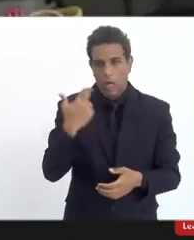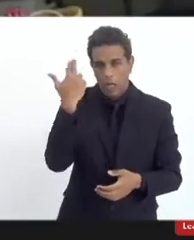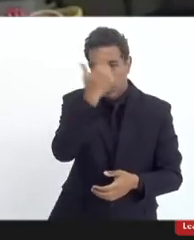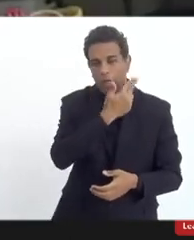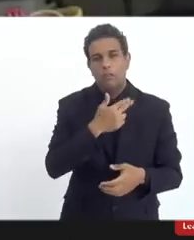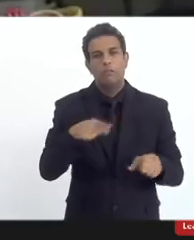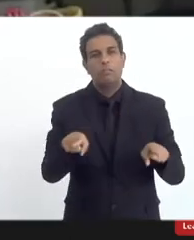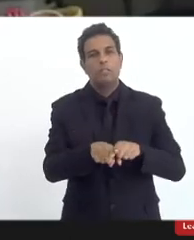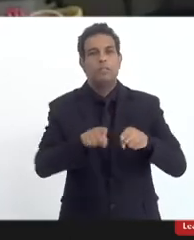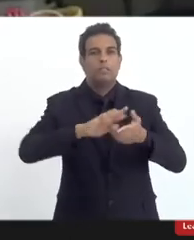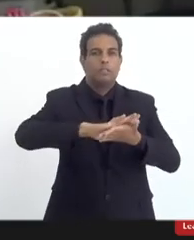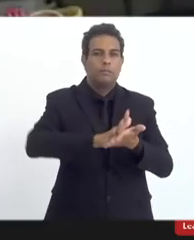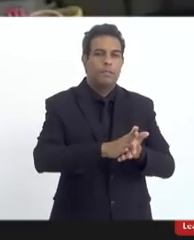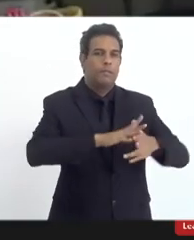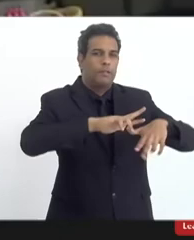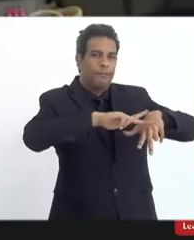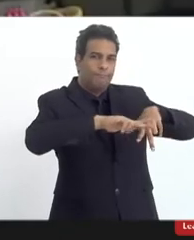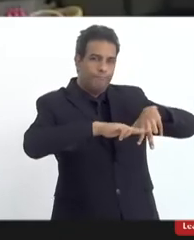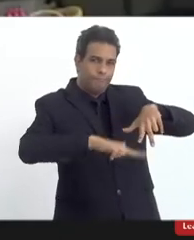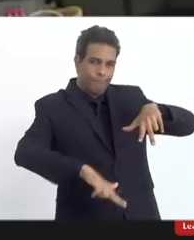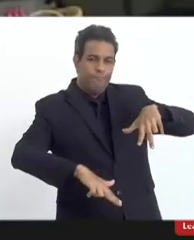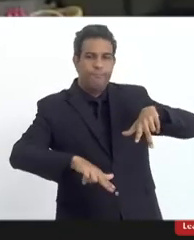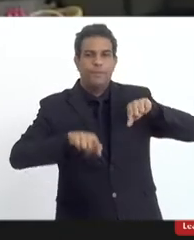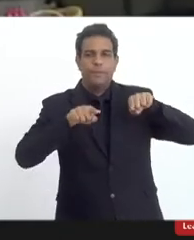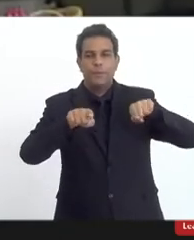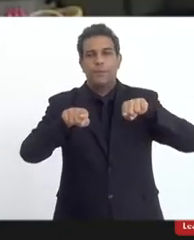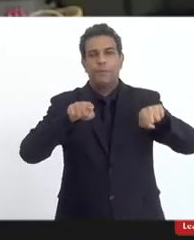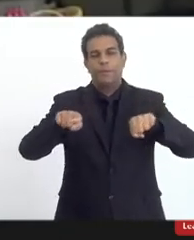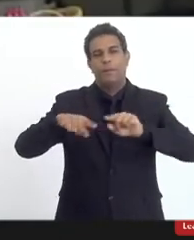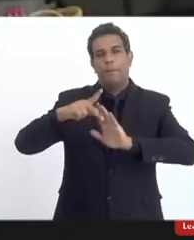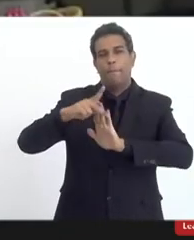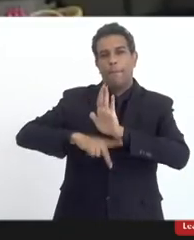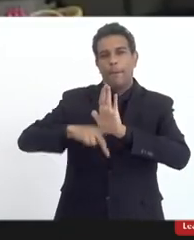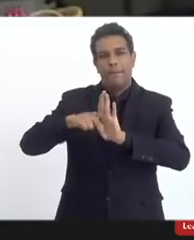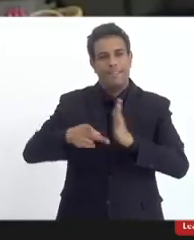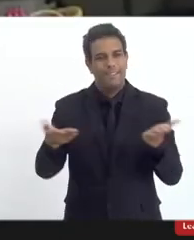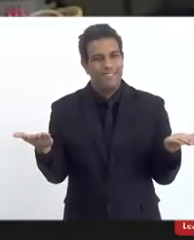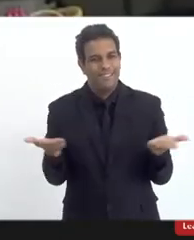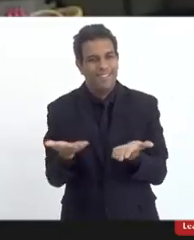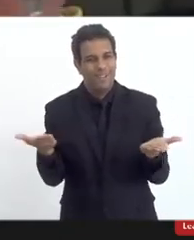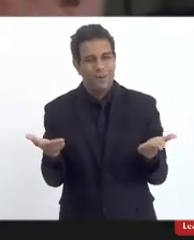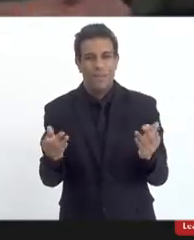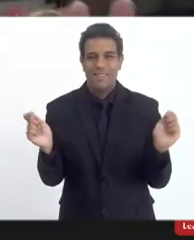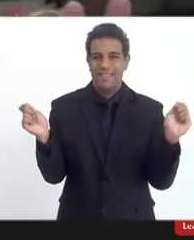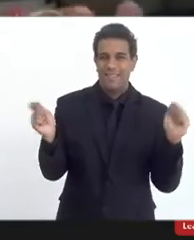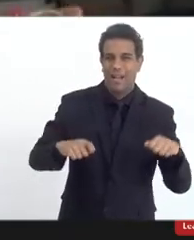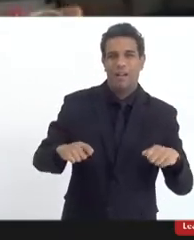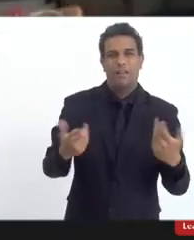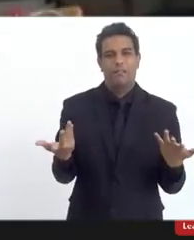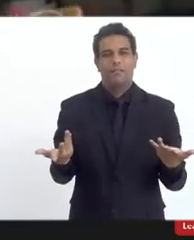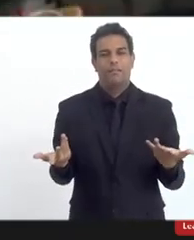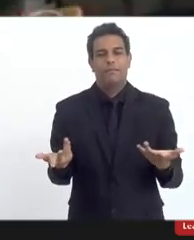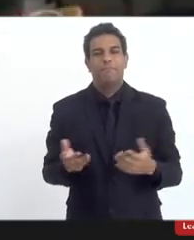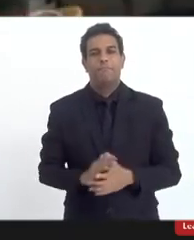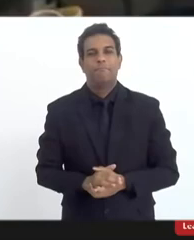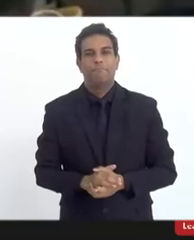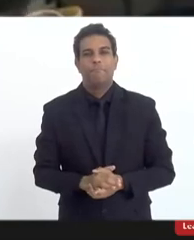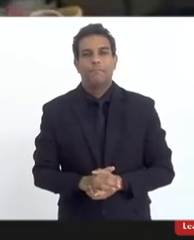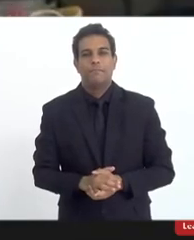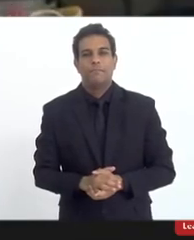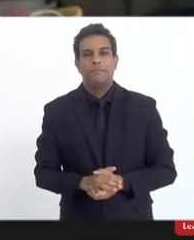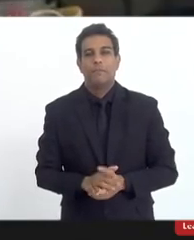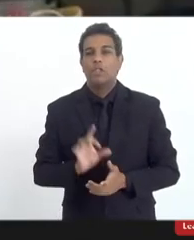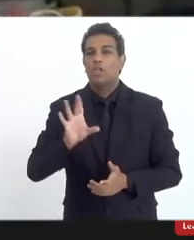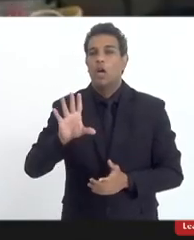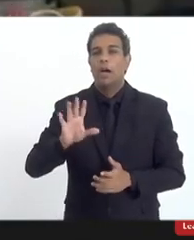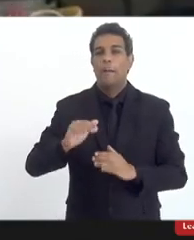preconceito de gênero esse projeto ele agora ele subiu a gente pode dizer subiu de posto ele não é